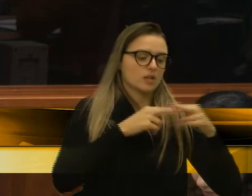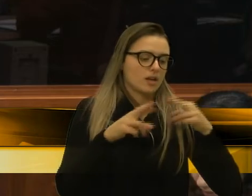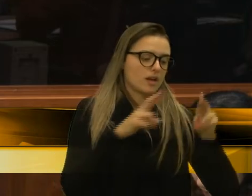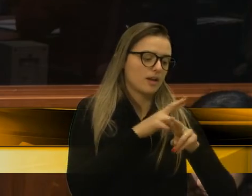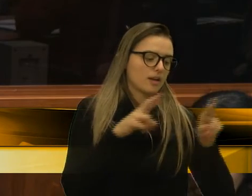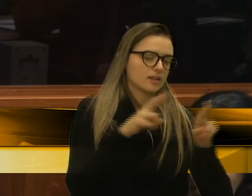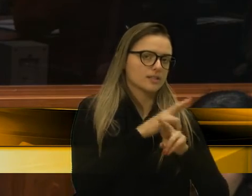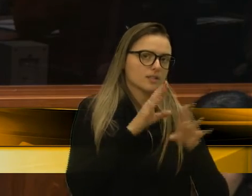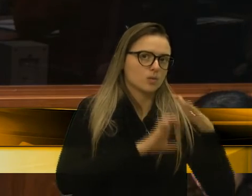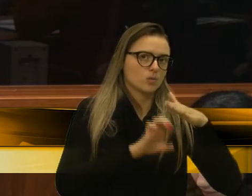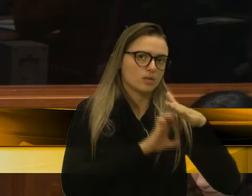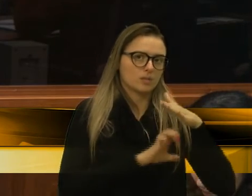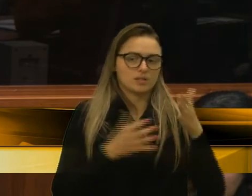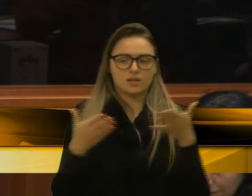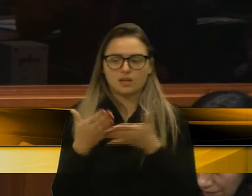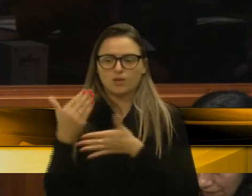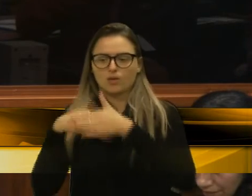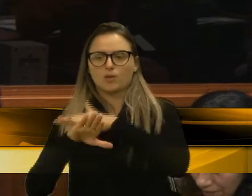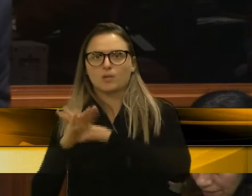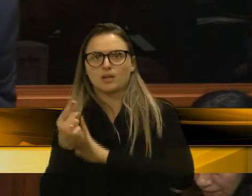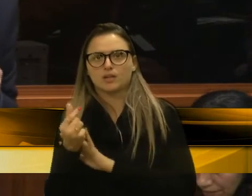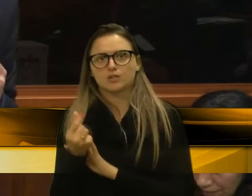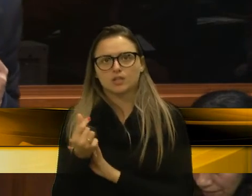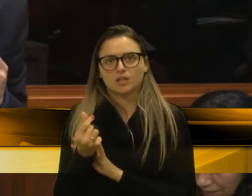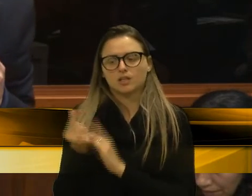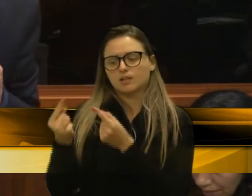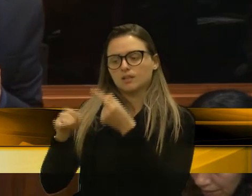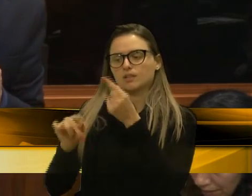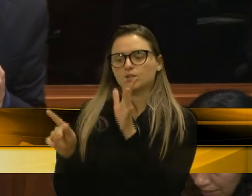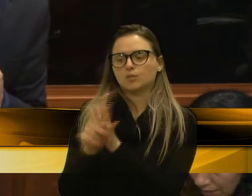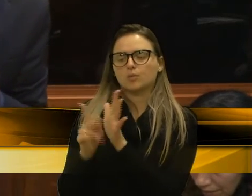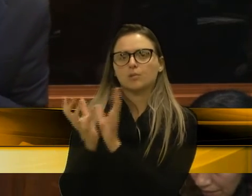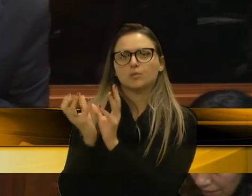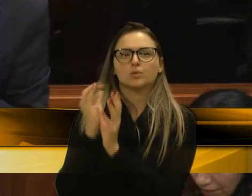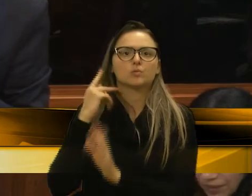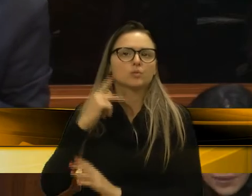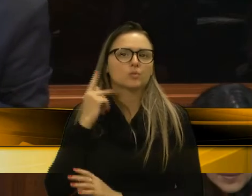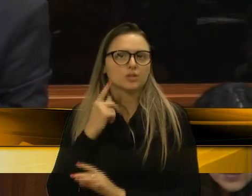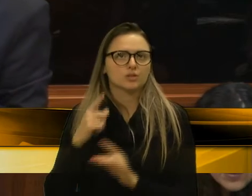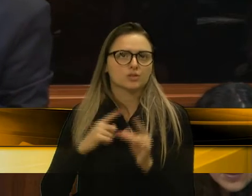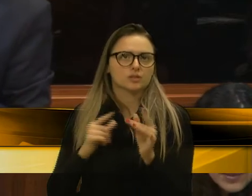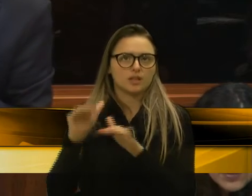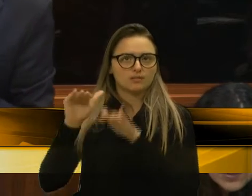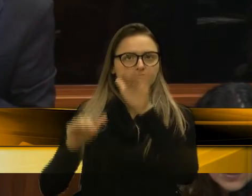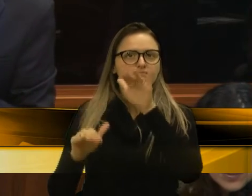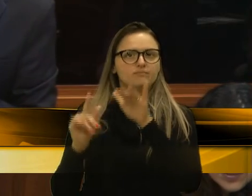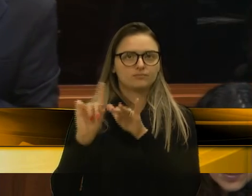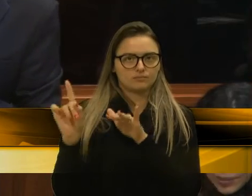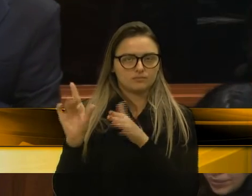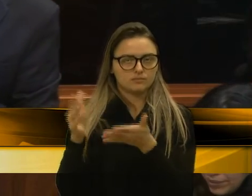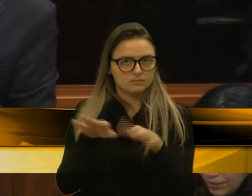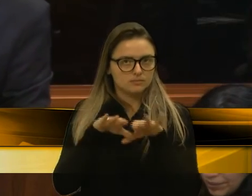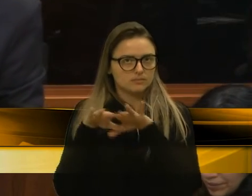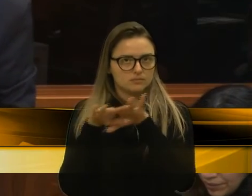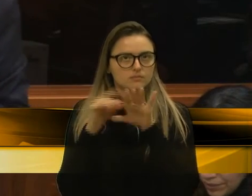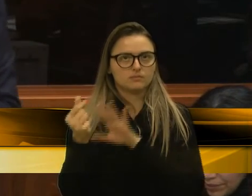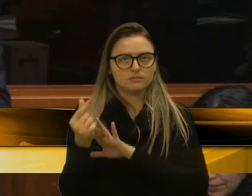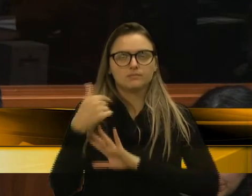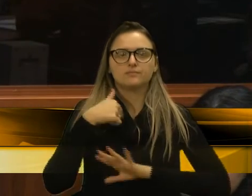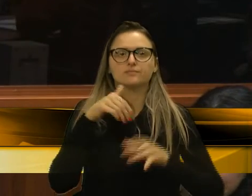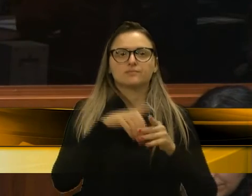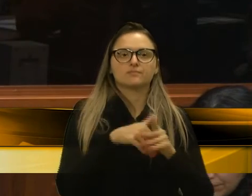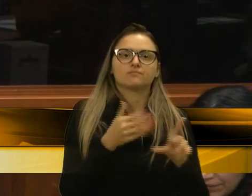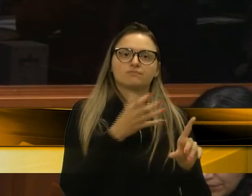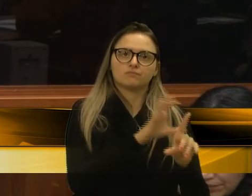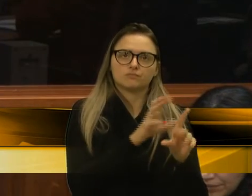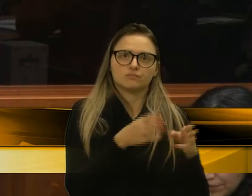agora o fundo eleitoral está trazendo essa distorção, porque dentro do próprio partido se criam essas disparidades. Então, senhor presidente, voto a favor da